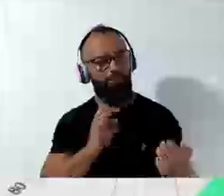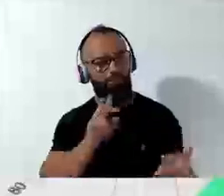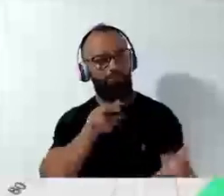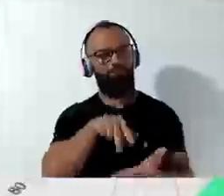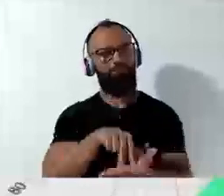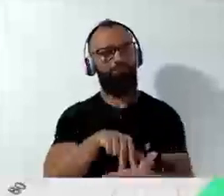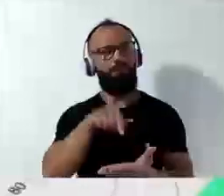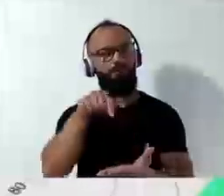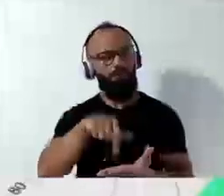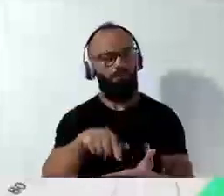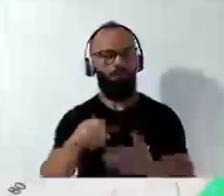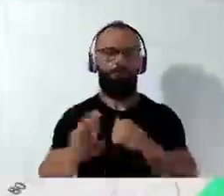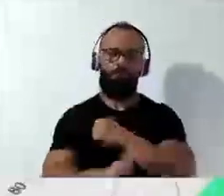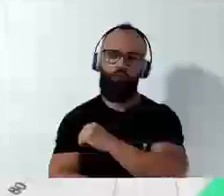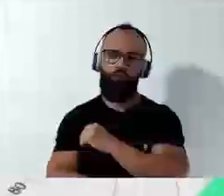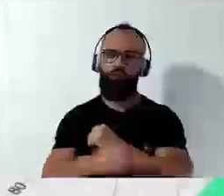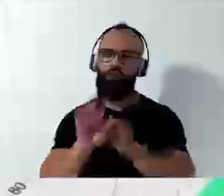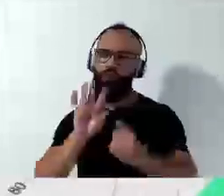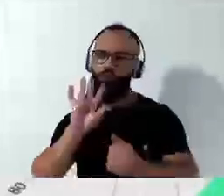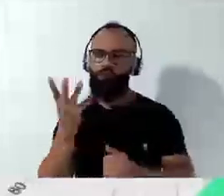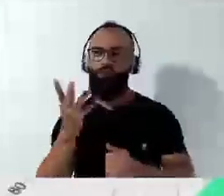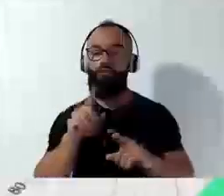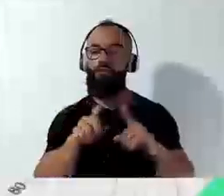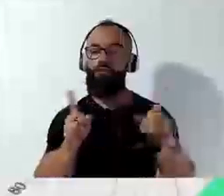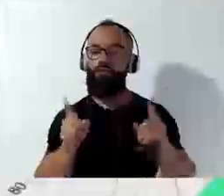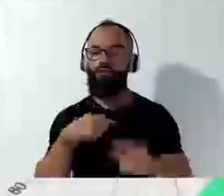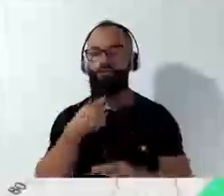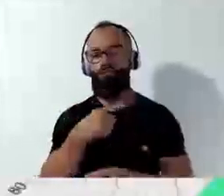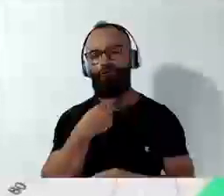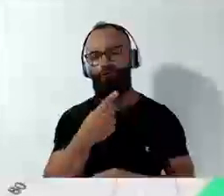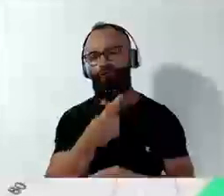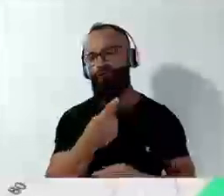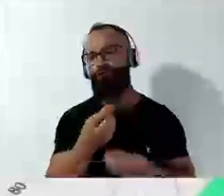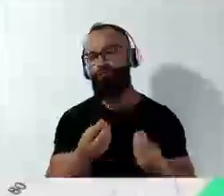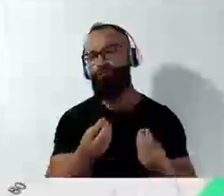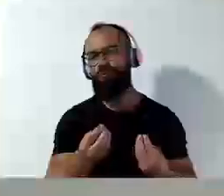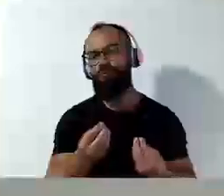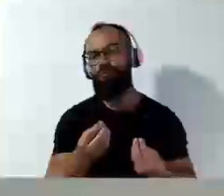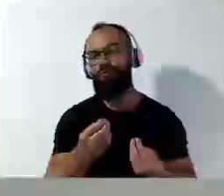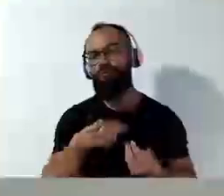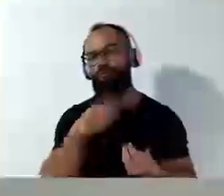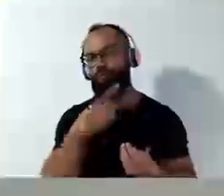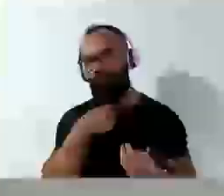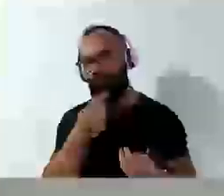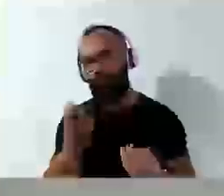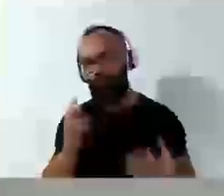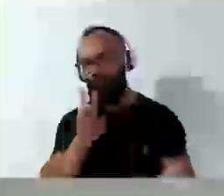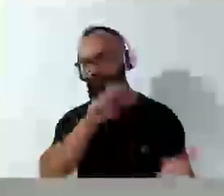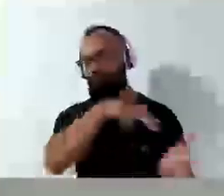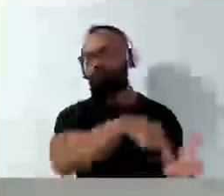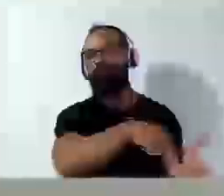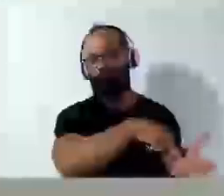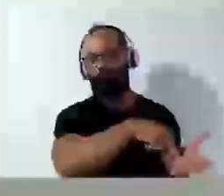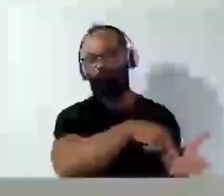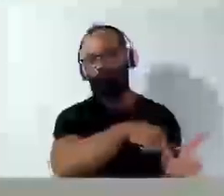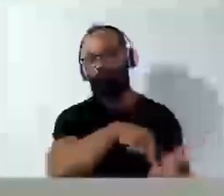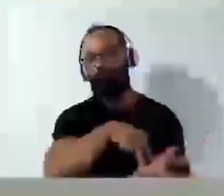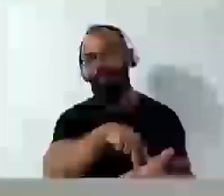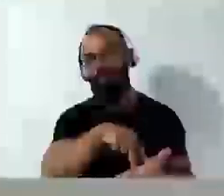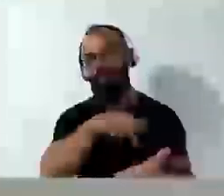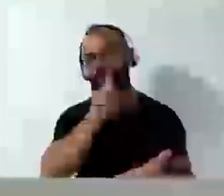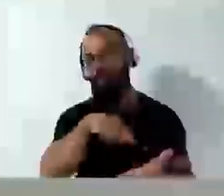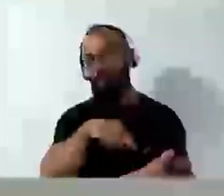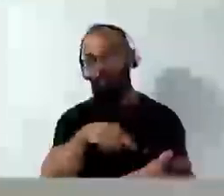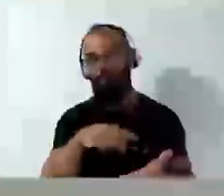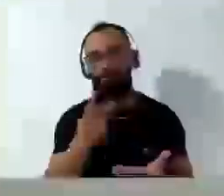a esse município, para resolver, mas não deu certo de a gente comparecer aqui. Foi até uma falha, talvez